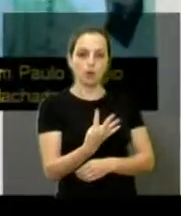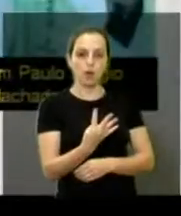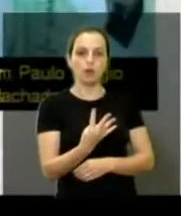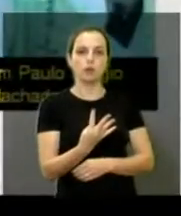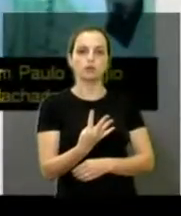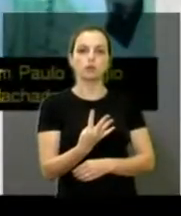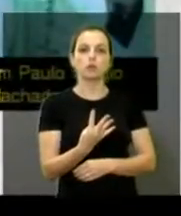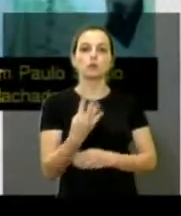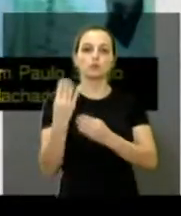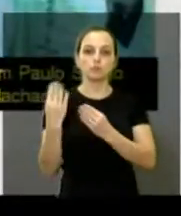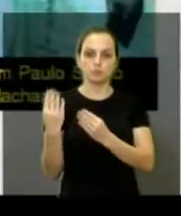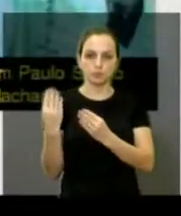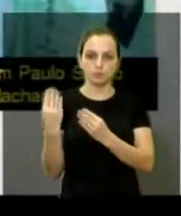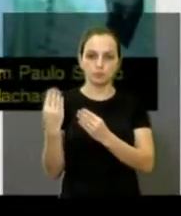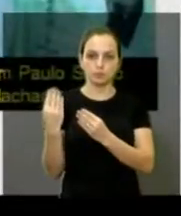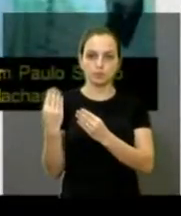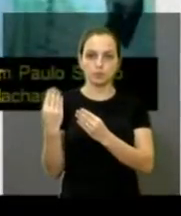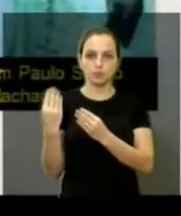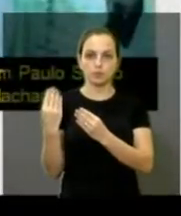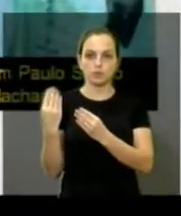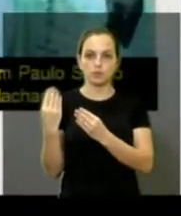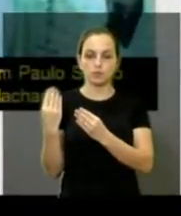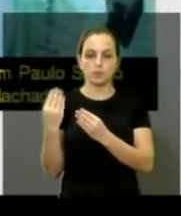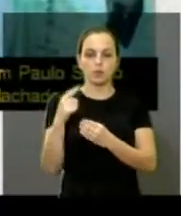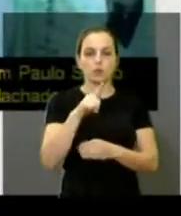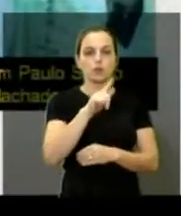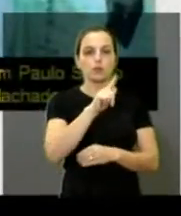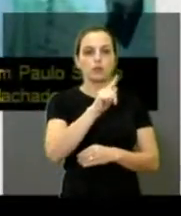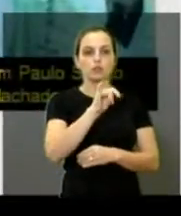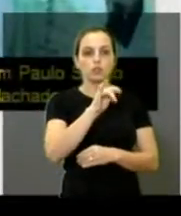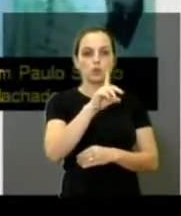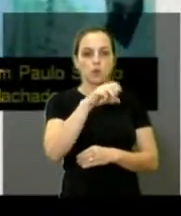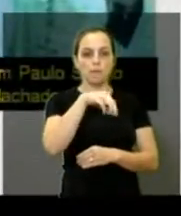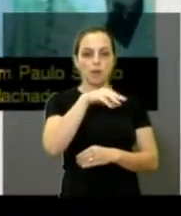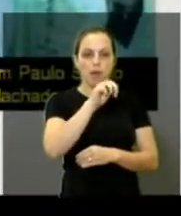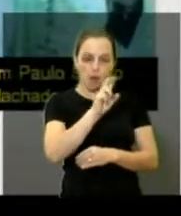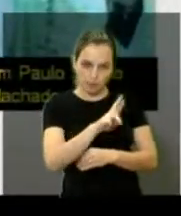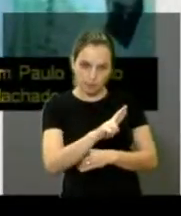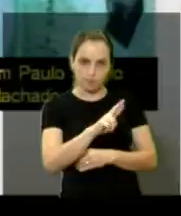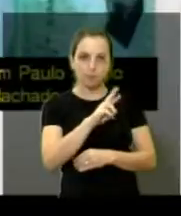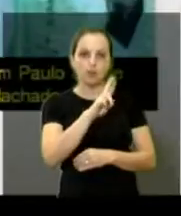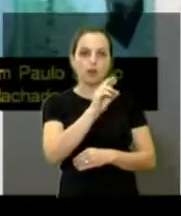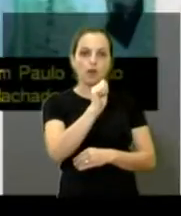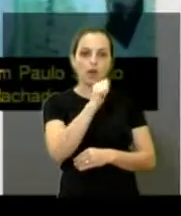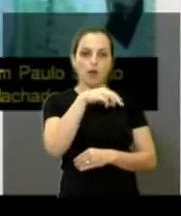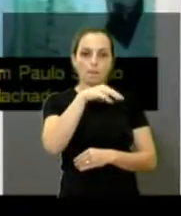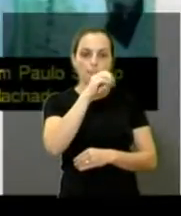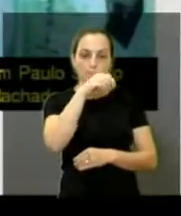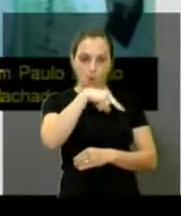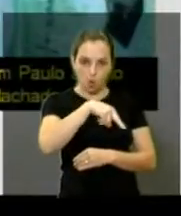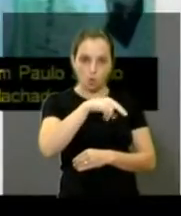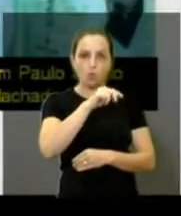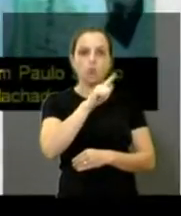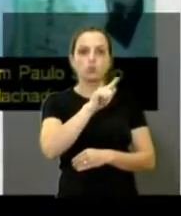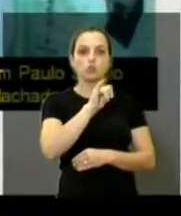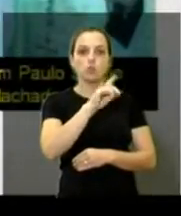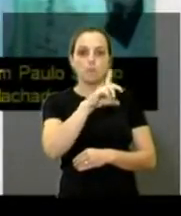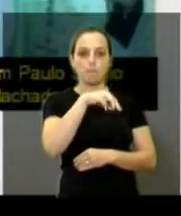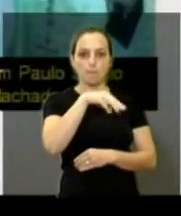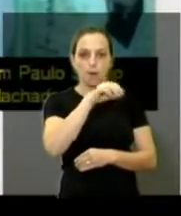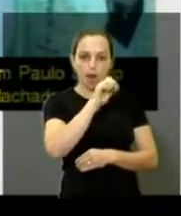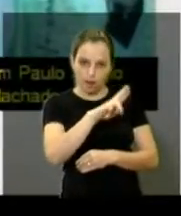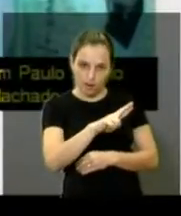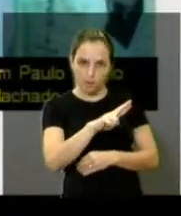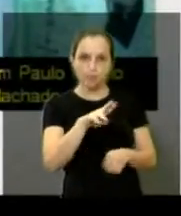já foram ordenados padres, padre Gilmar, o padre Ramon, o padre Márcio, e o padre Rodolfo, que